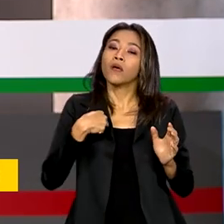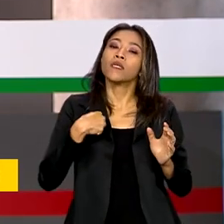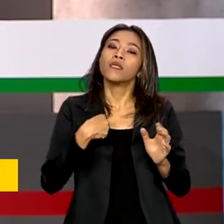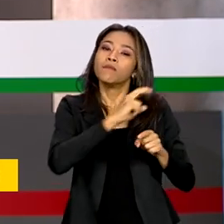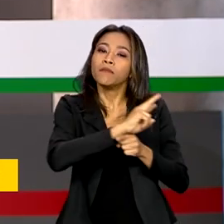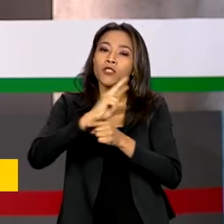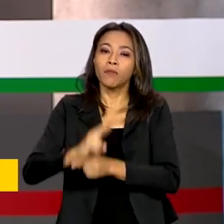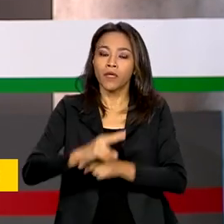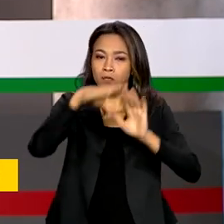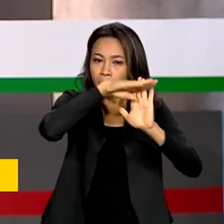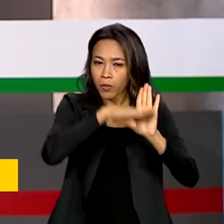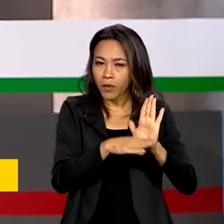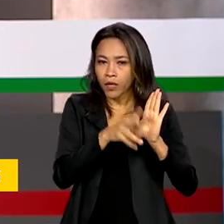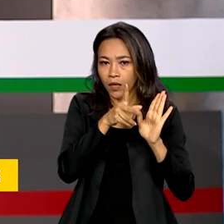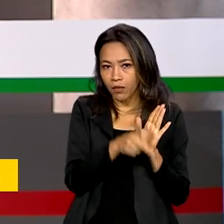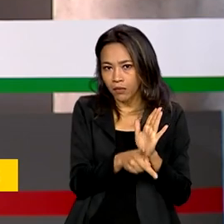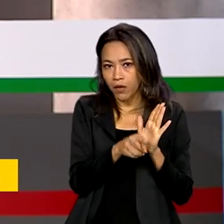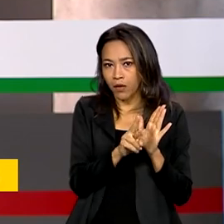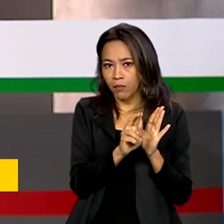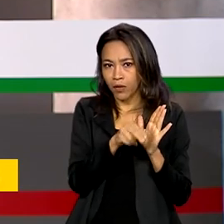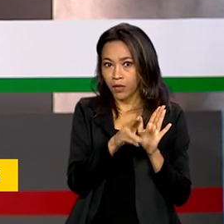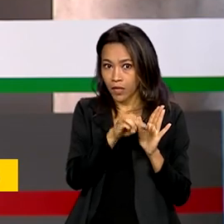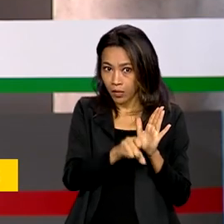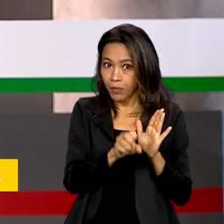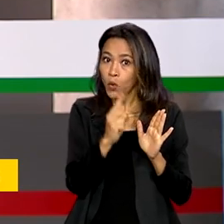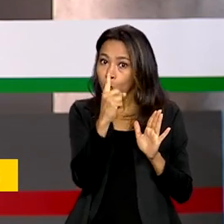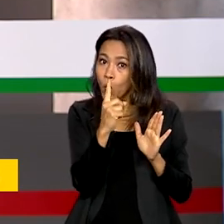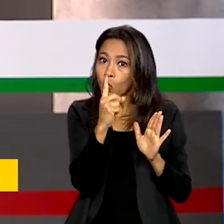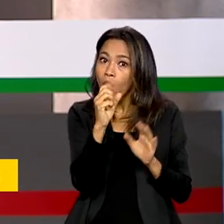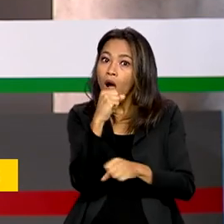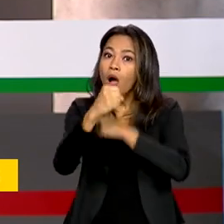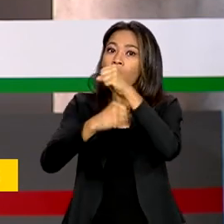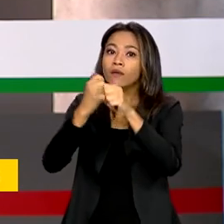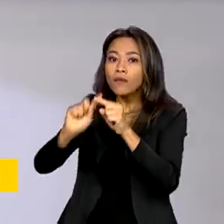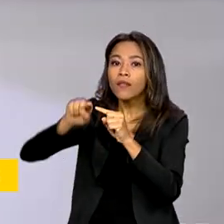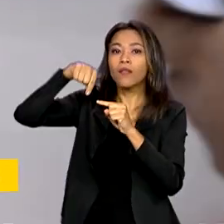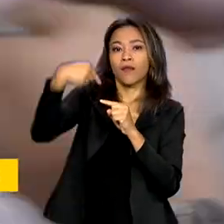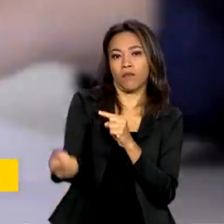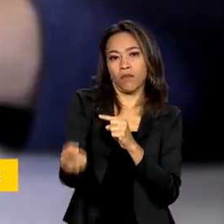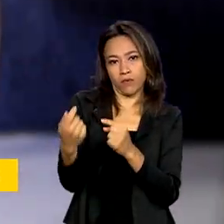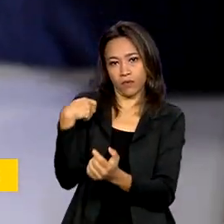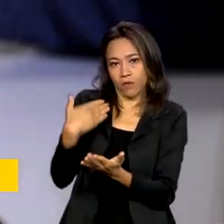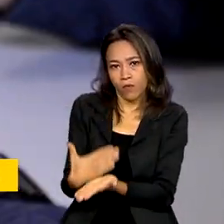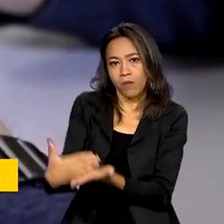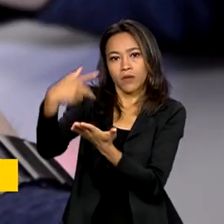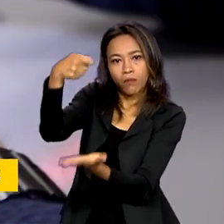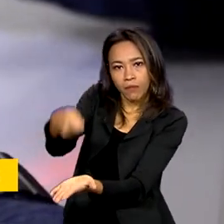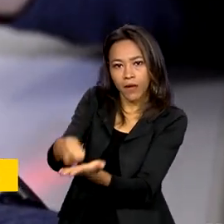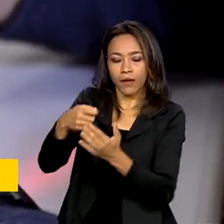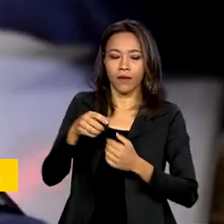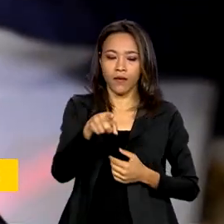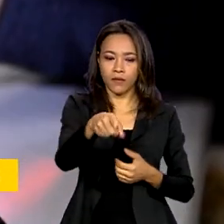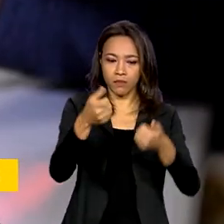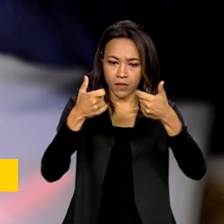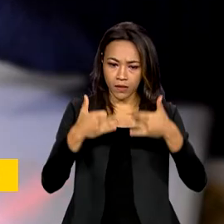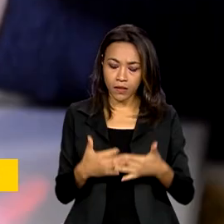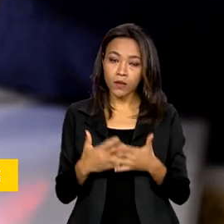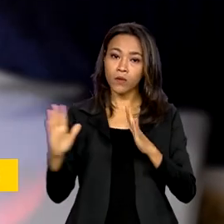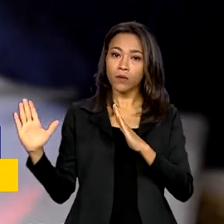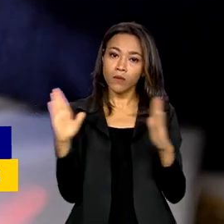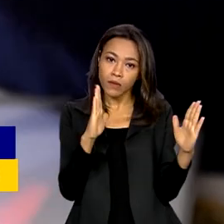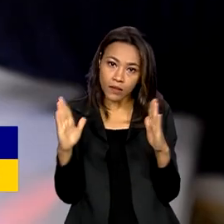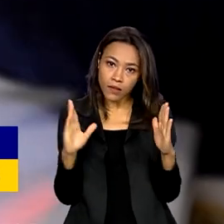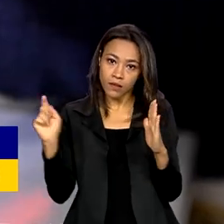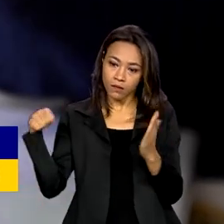só vão precisar começar o pagamento um ano depois de fazer o financiamento. O prazo para pagamento dos